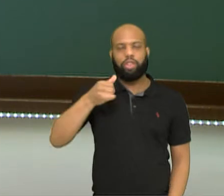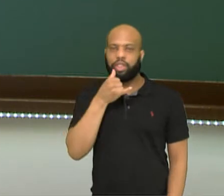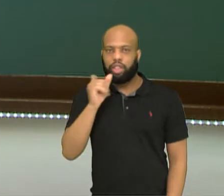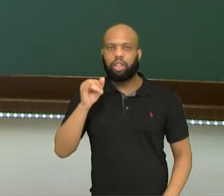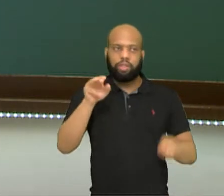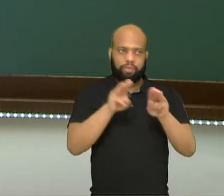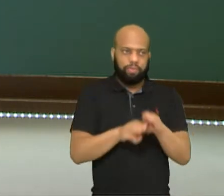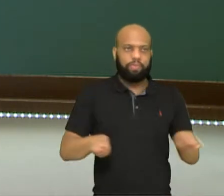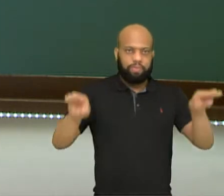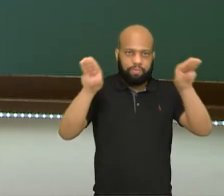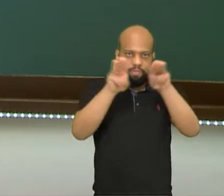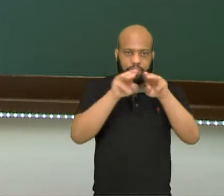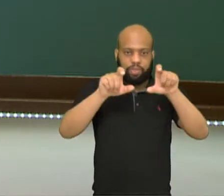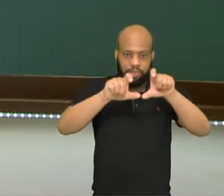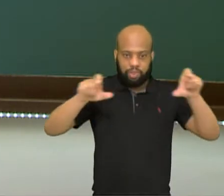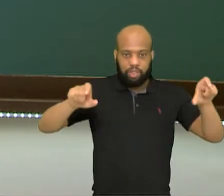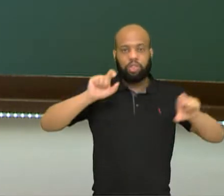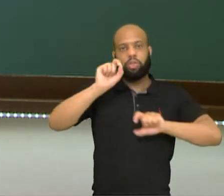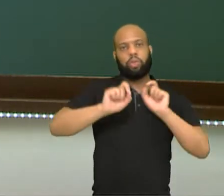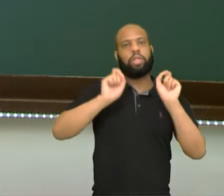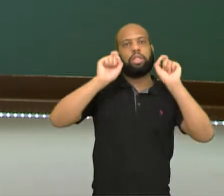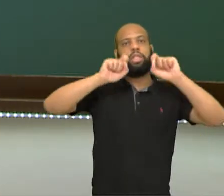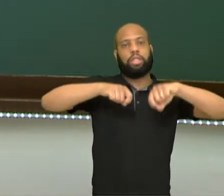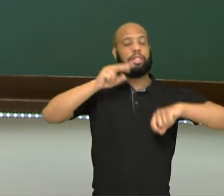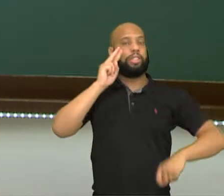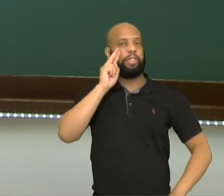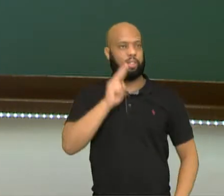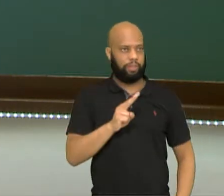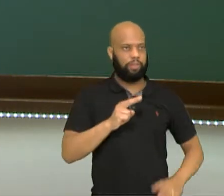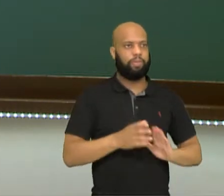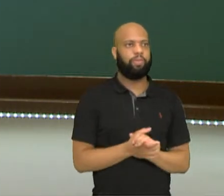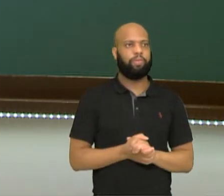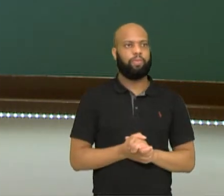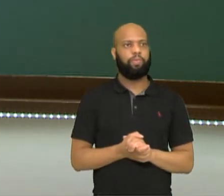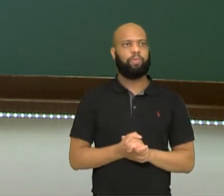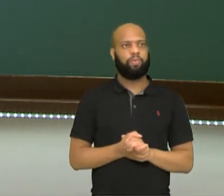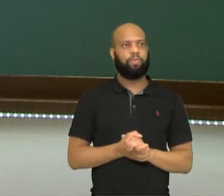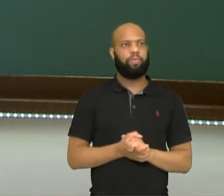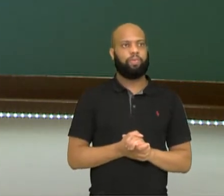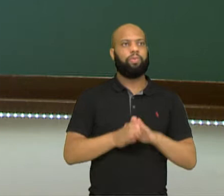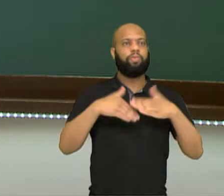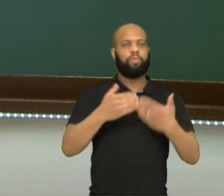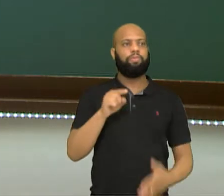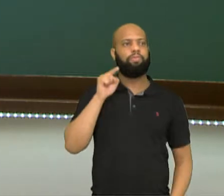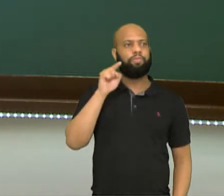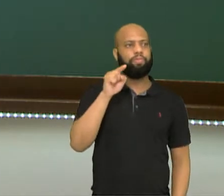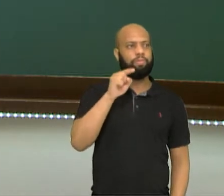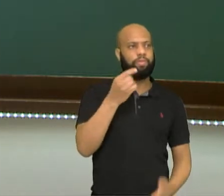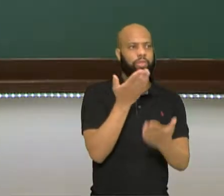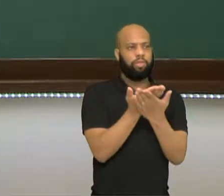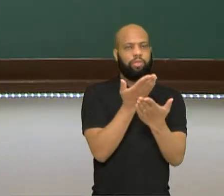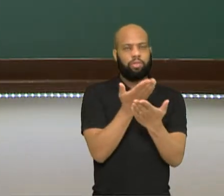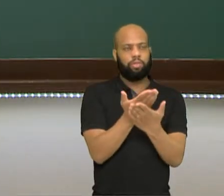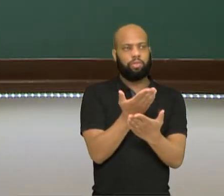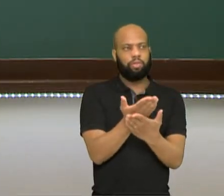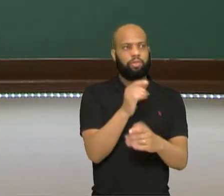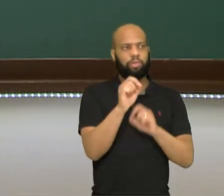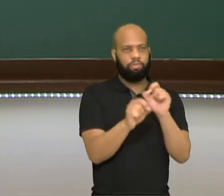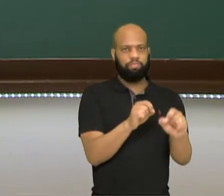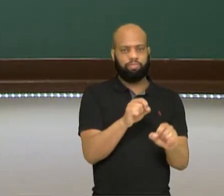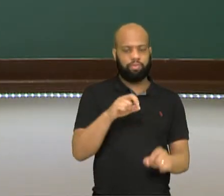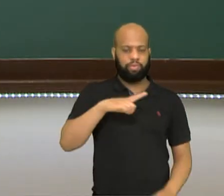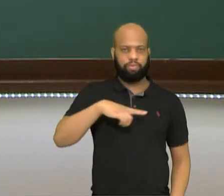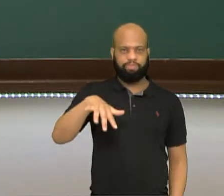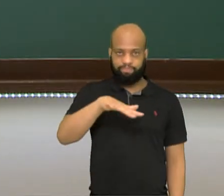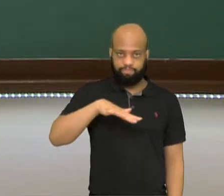sensibiliza os nossos olhos. E é claro que para você estudar a área da